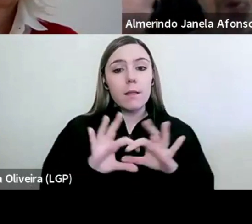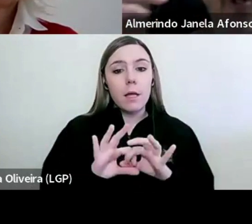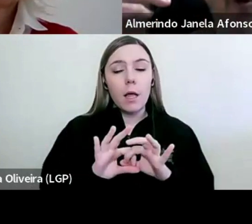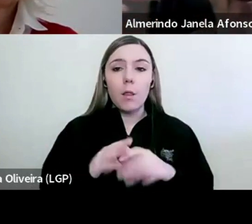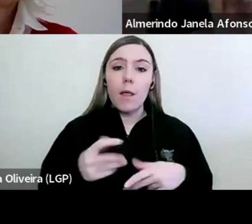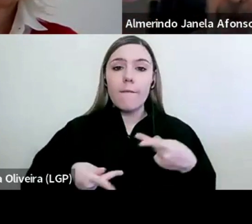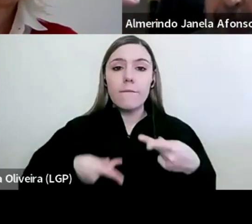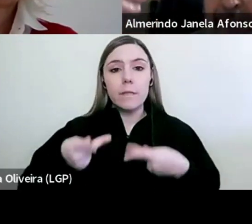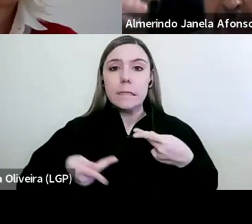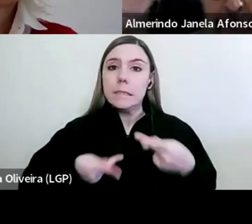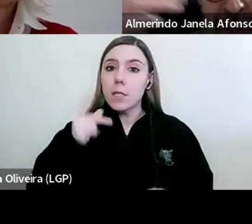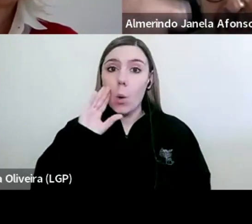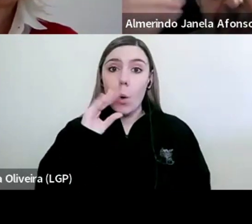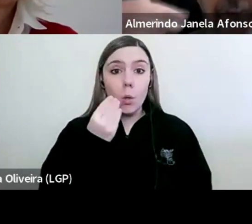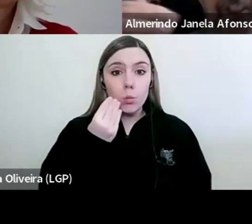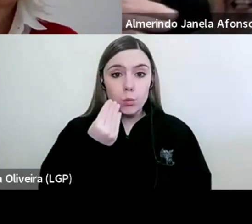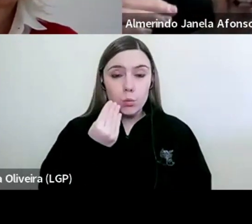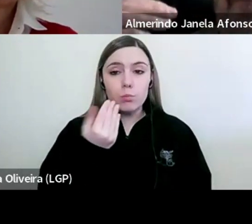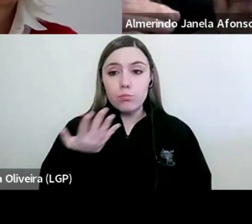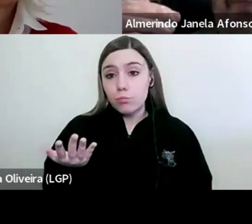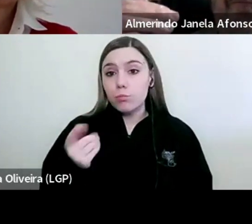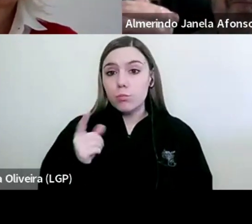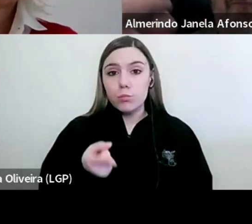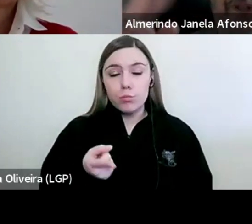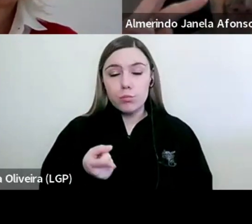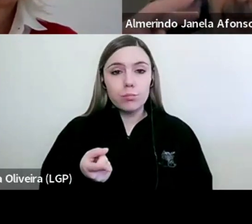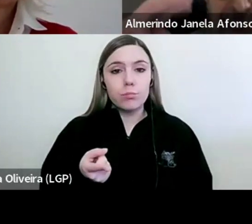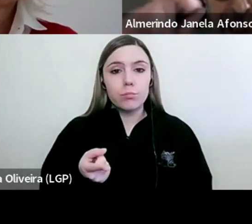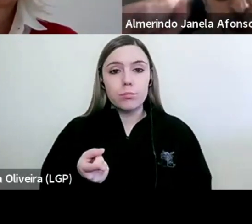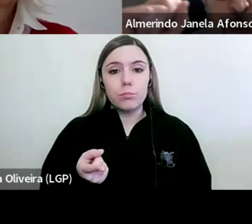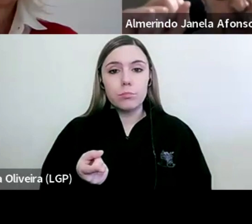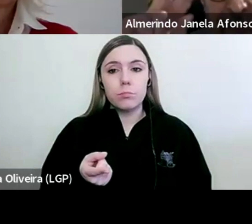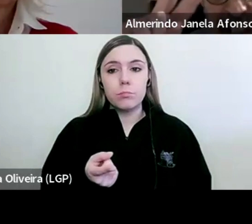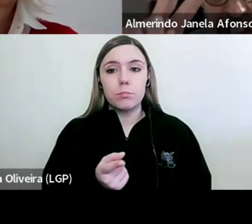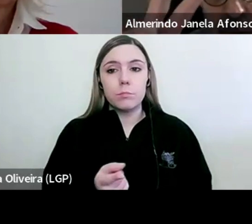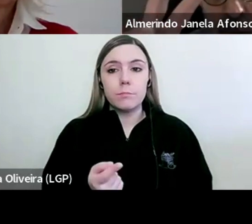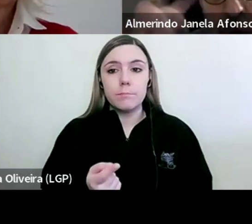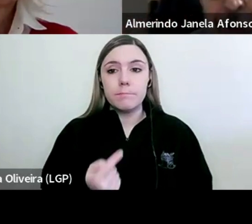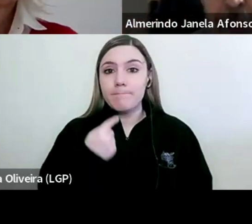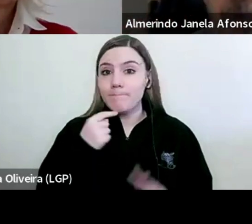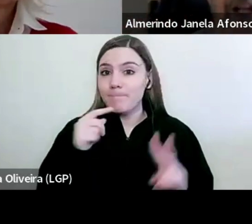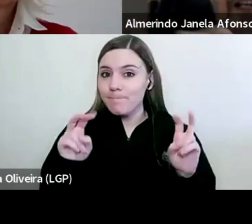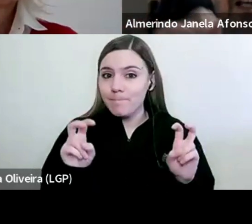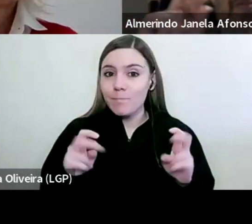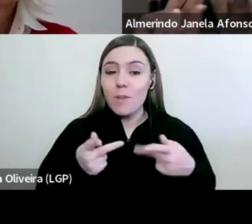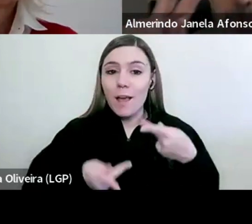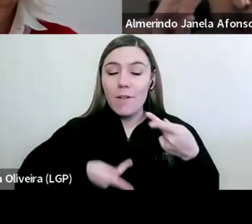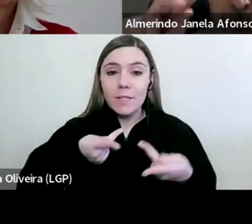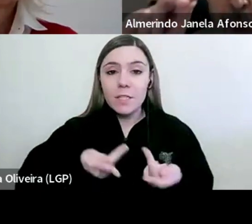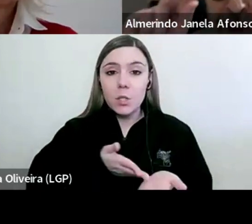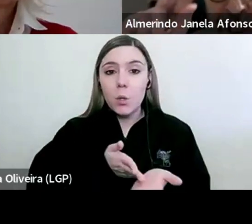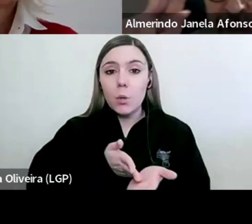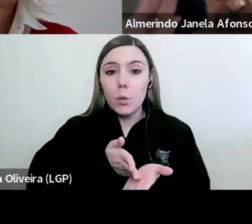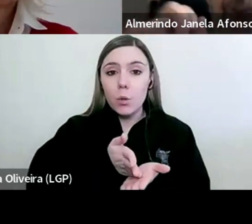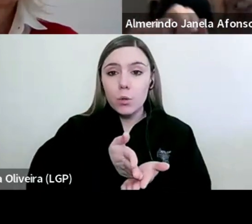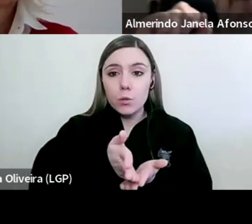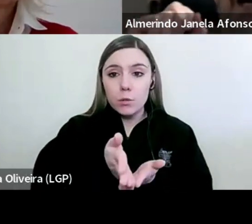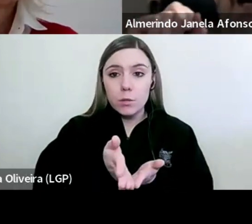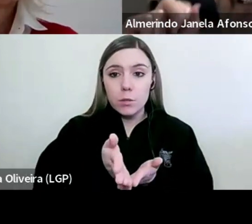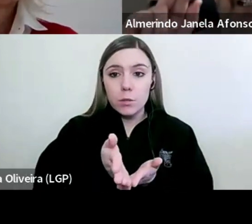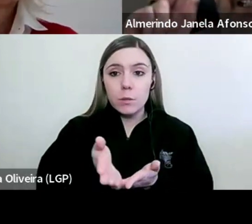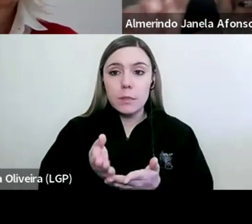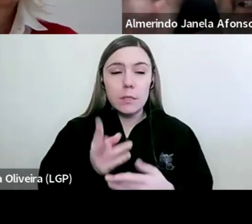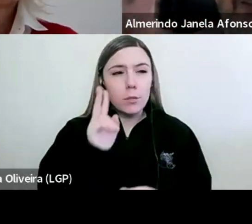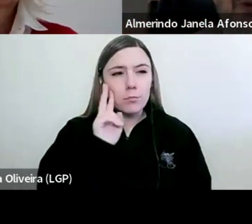à avaliação dos alunos, passando a fazer, cito, avaliação contínua por observação